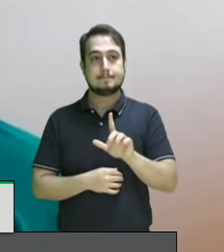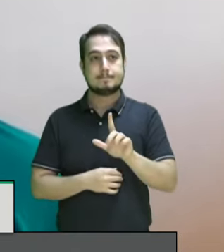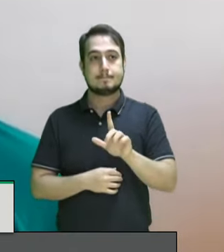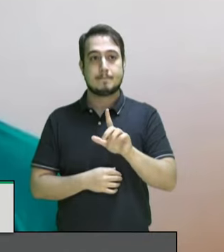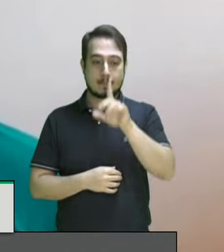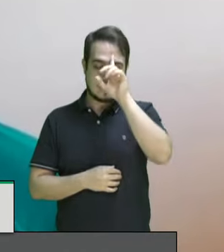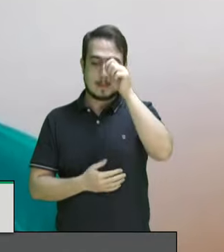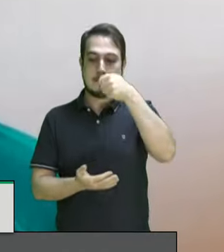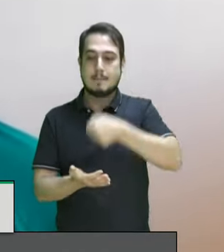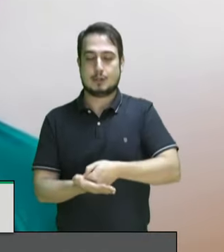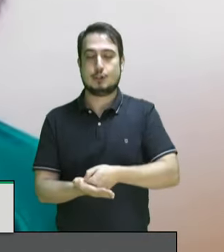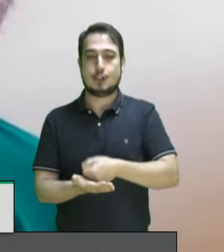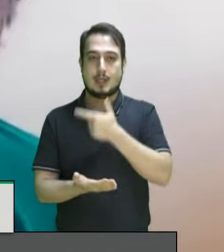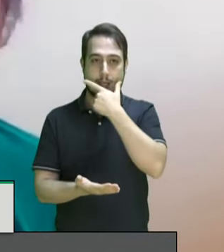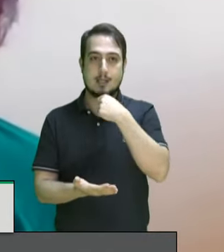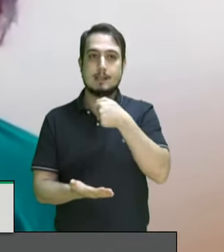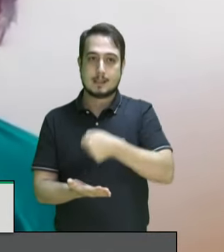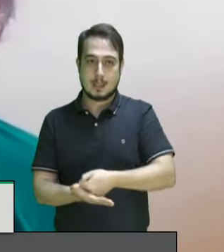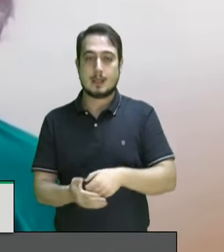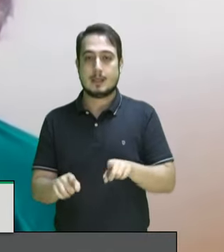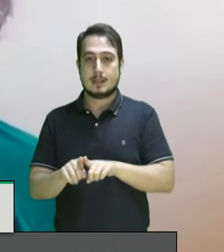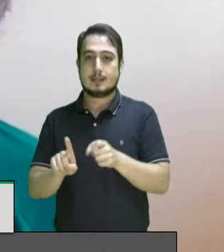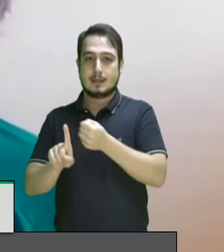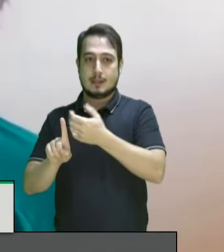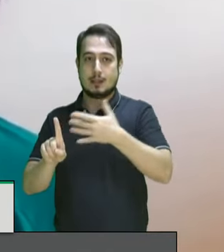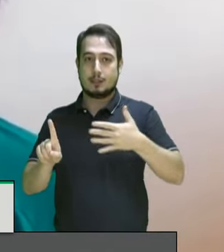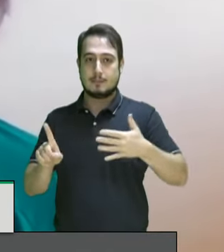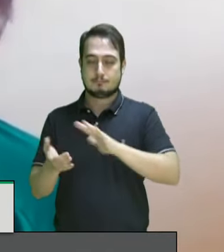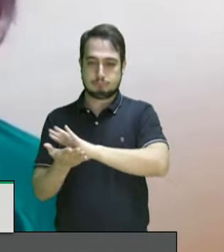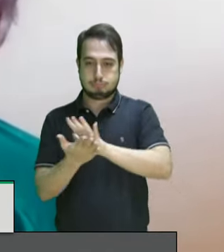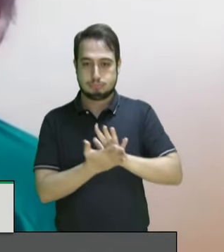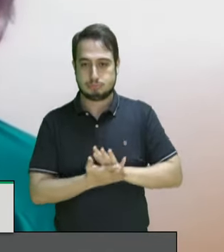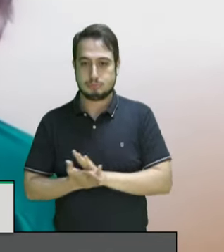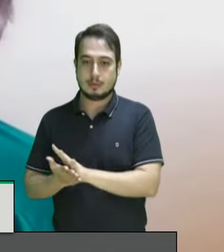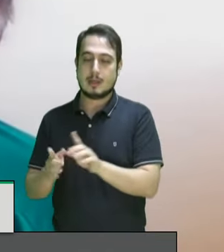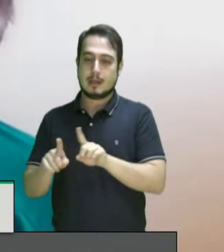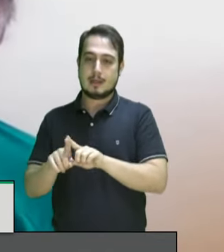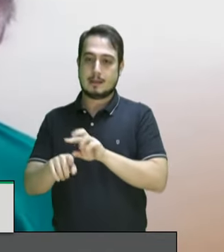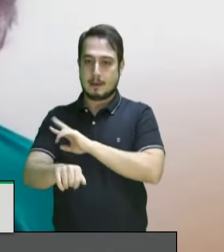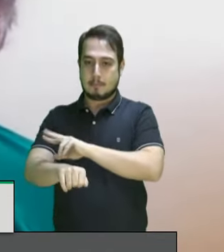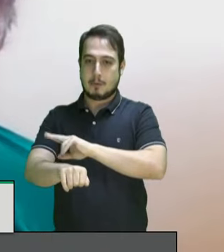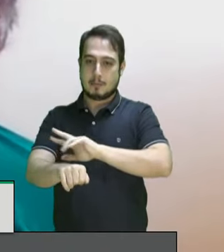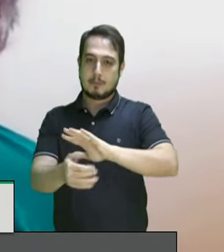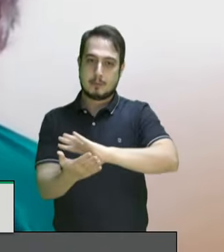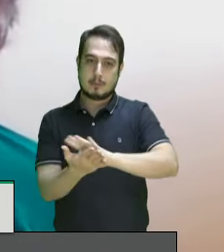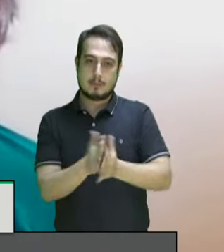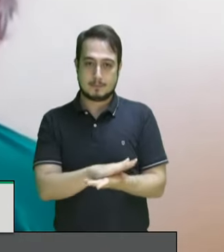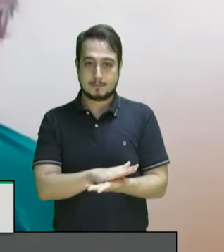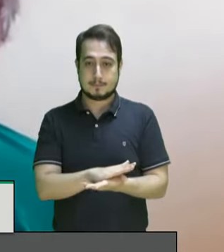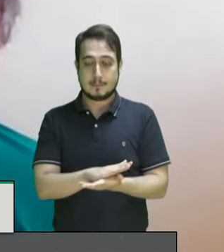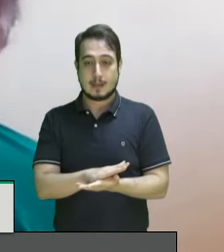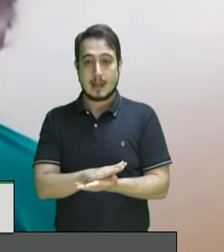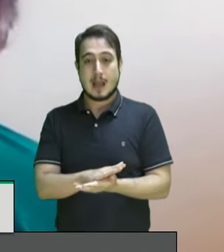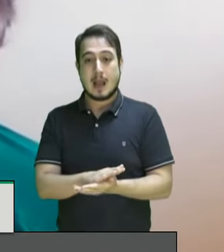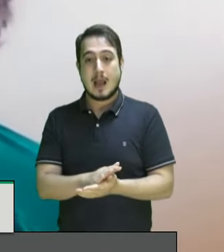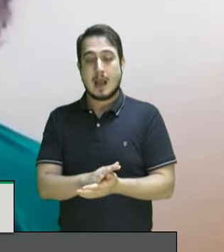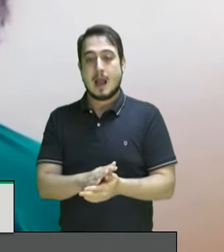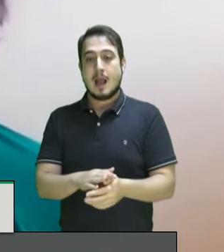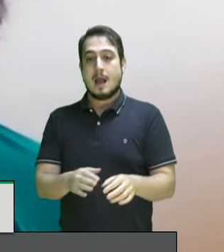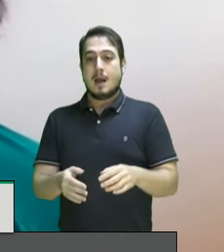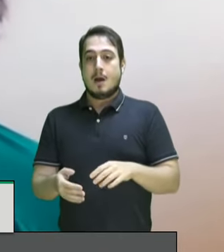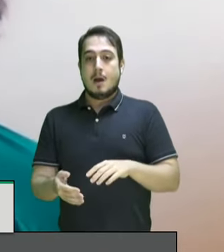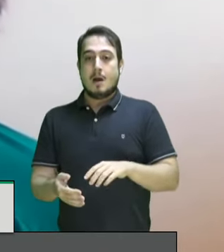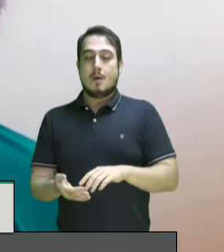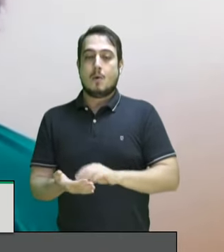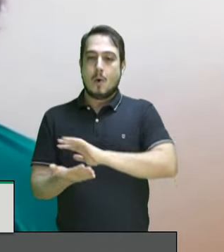machista e a lógica também LGBTfóbica e particularmente racista. O racismo não é uma circunstância, não é um